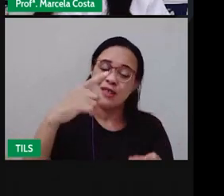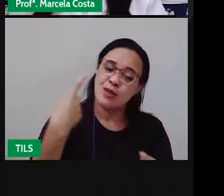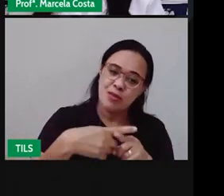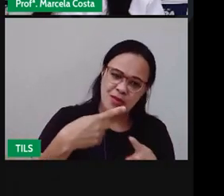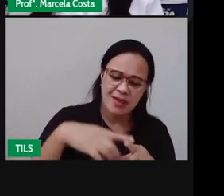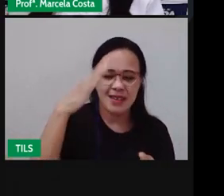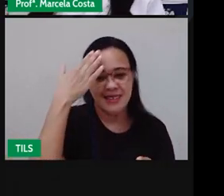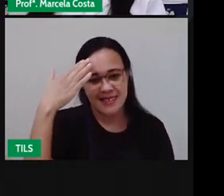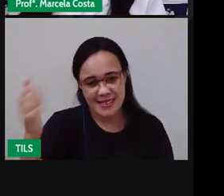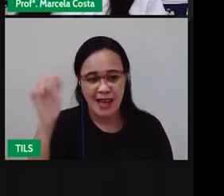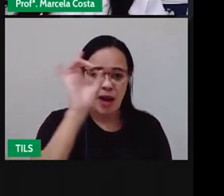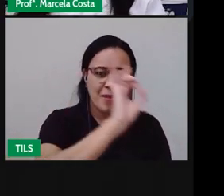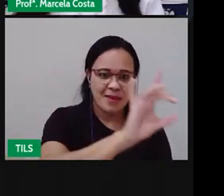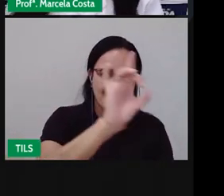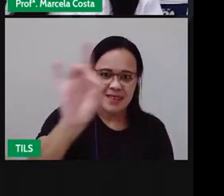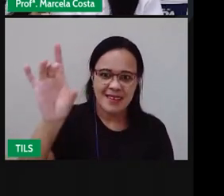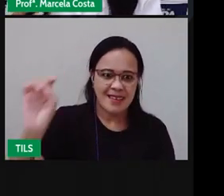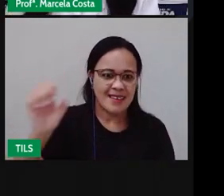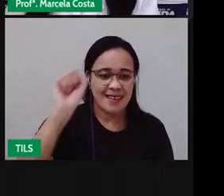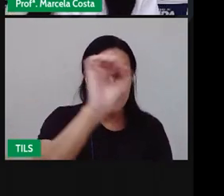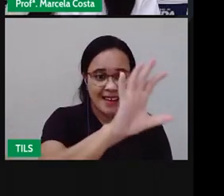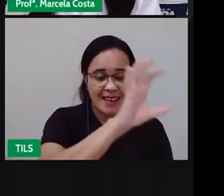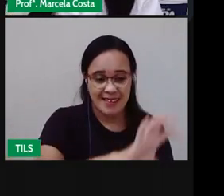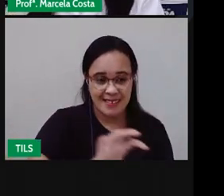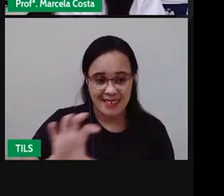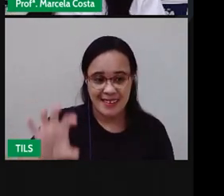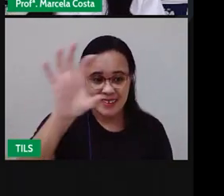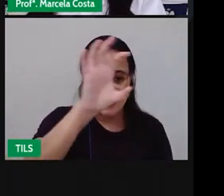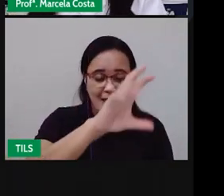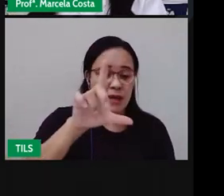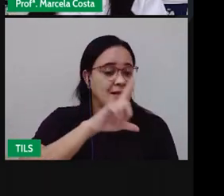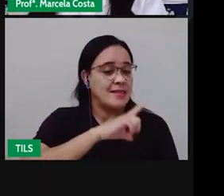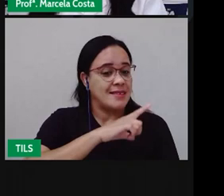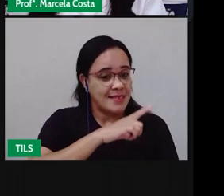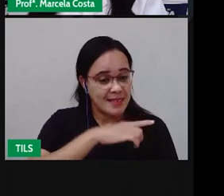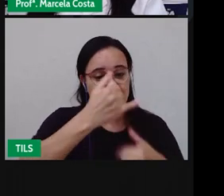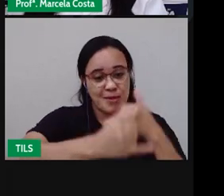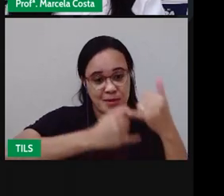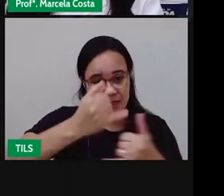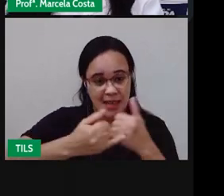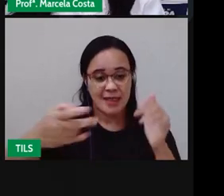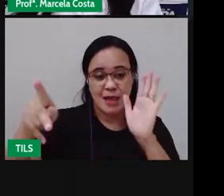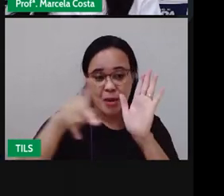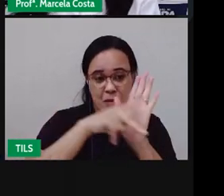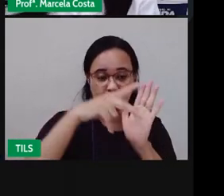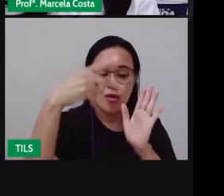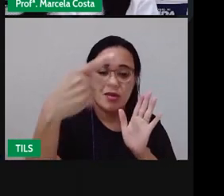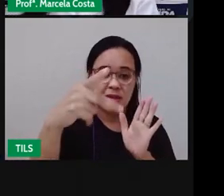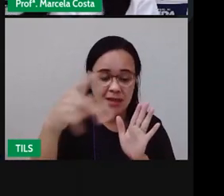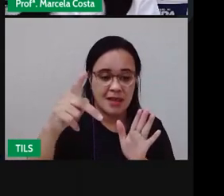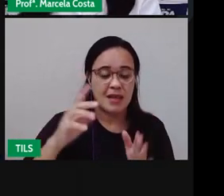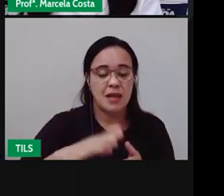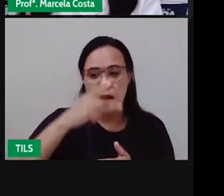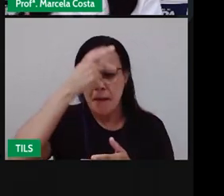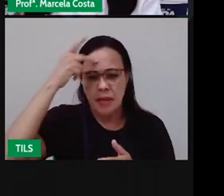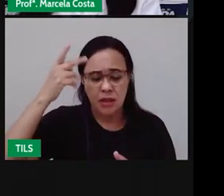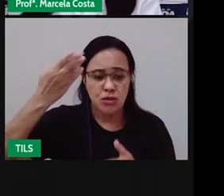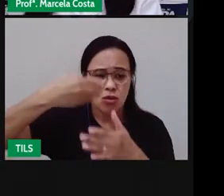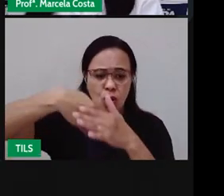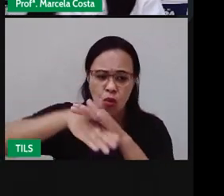tipo de brincadeira próprio daquele lugar, onde as pessoas costumam